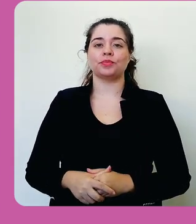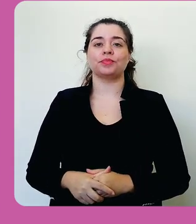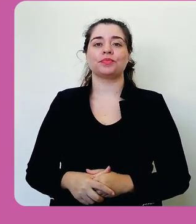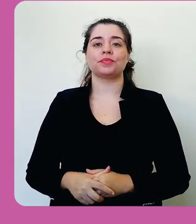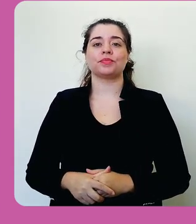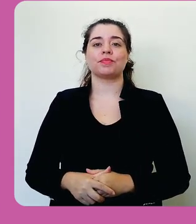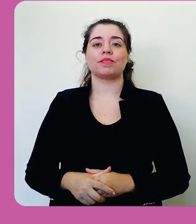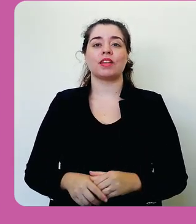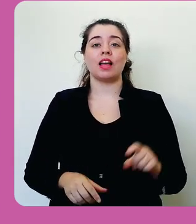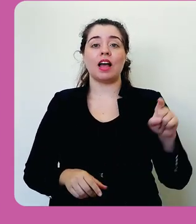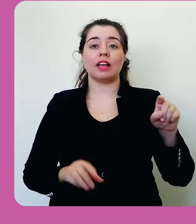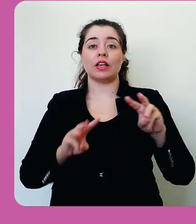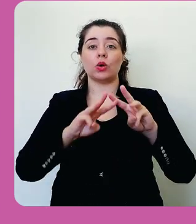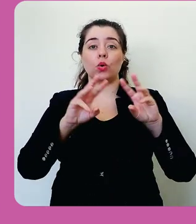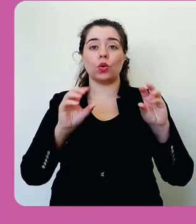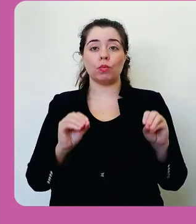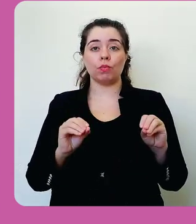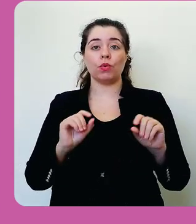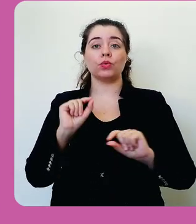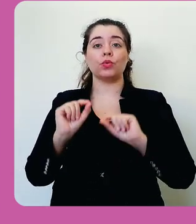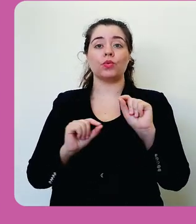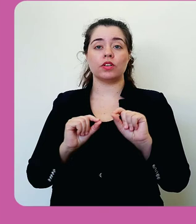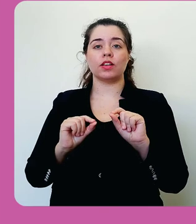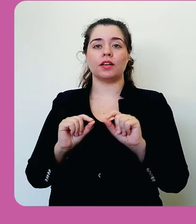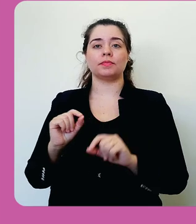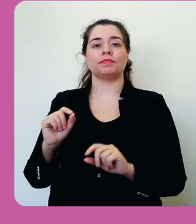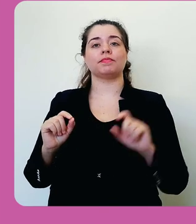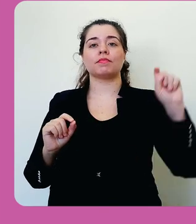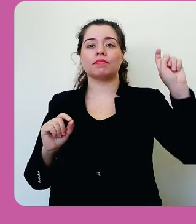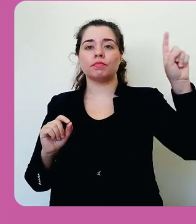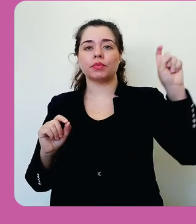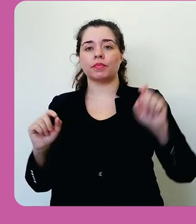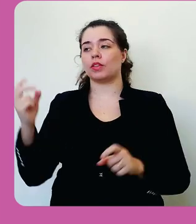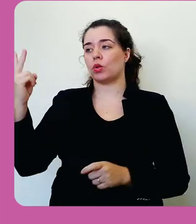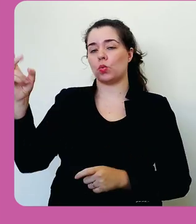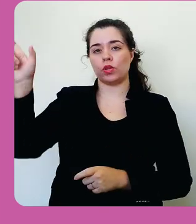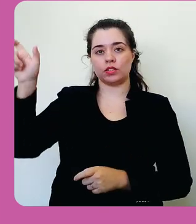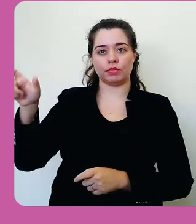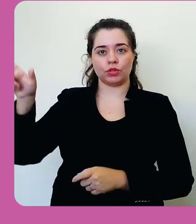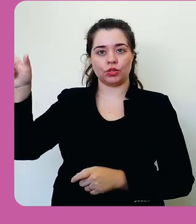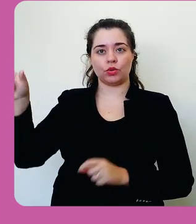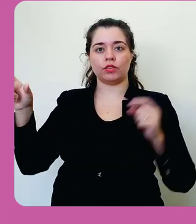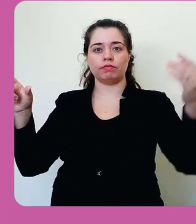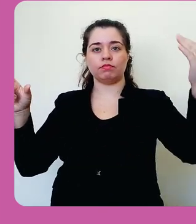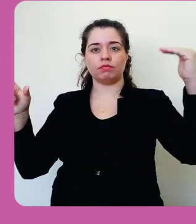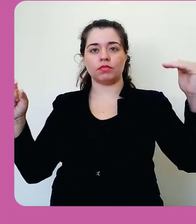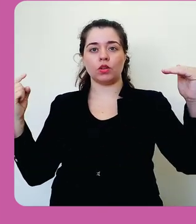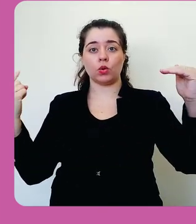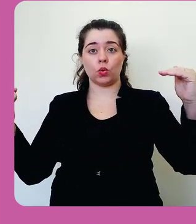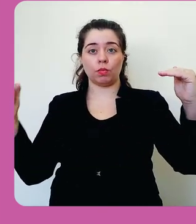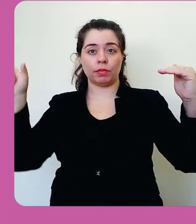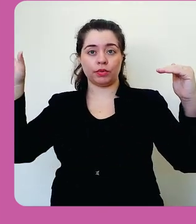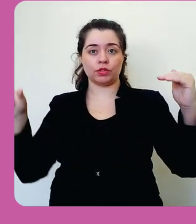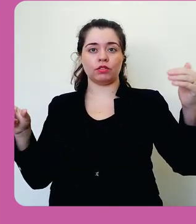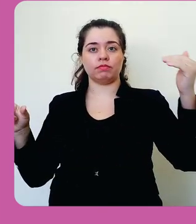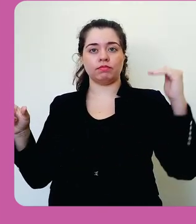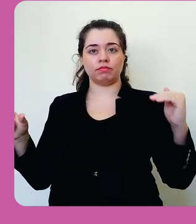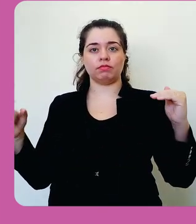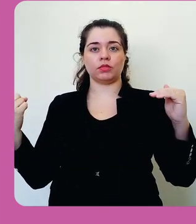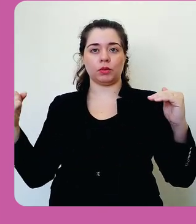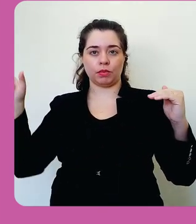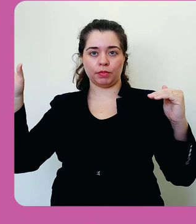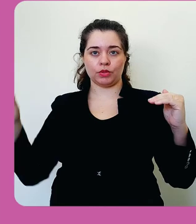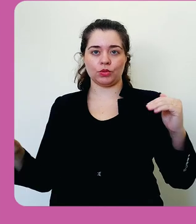A, o B e o C, onde ele colocou dois estudantes em um grupo, um no outro